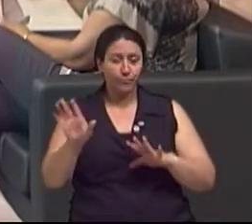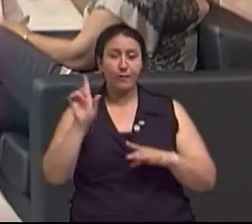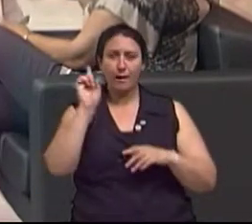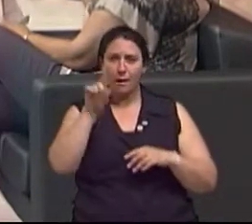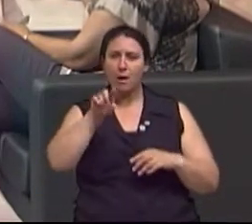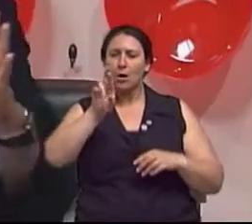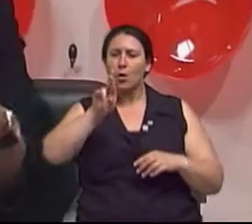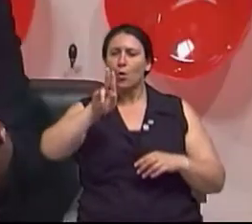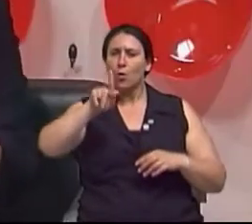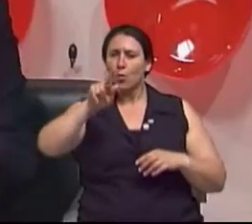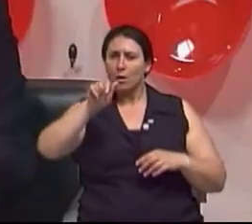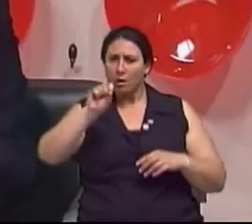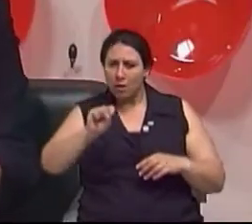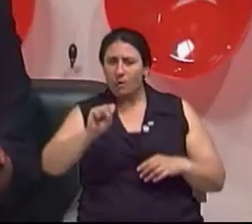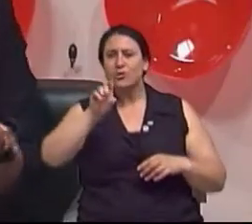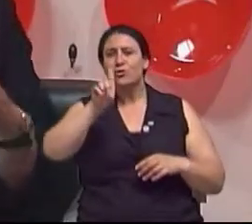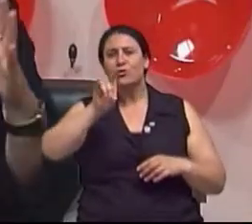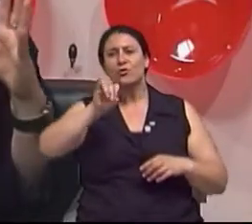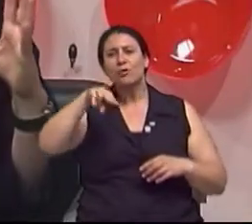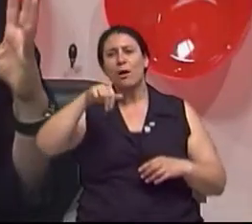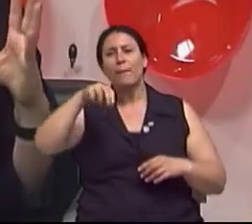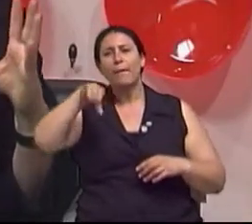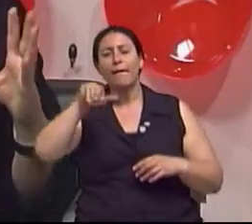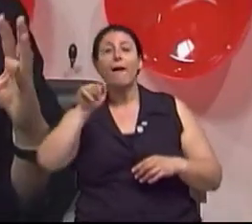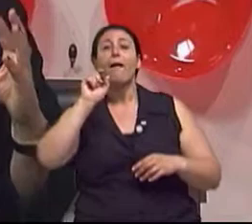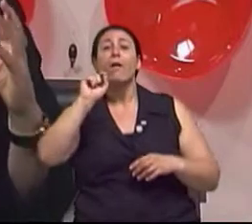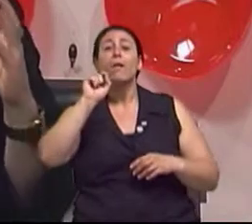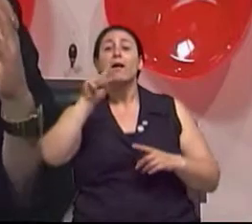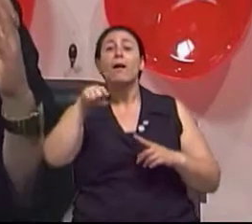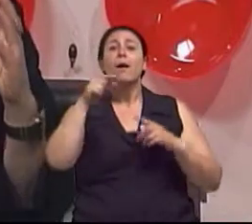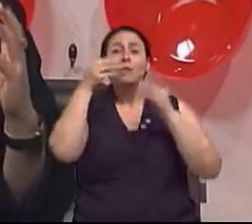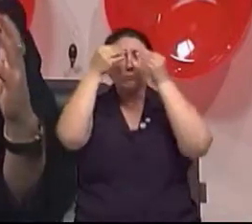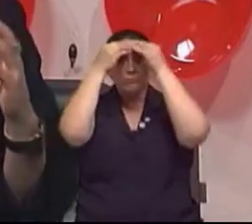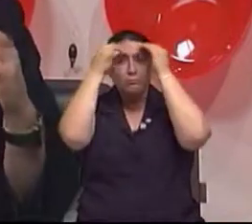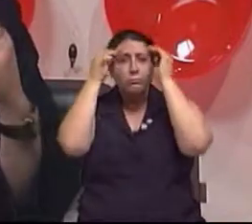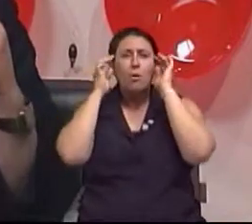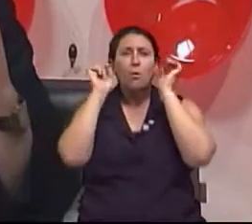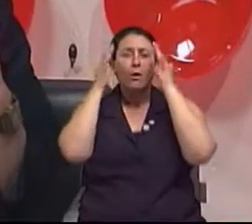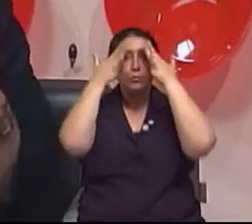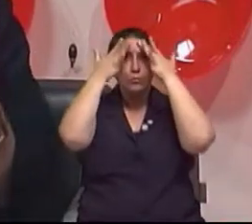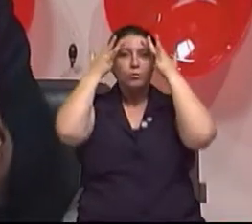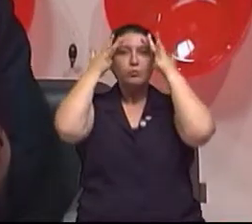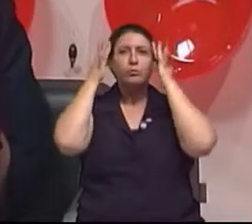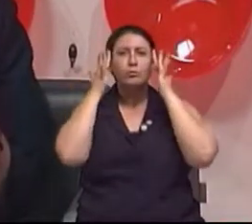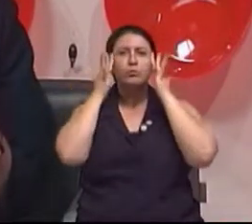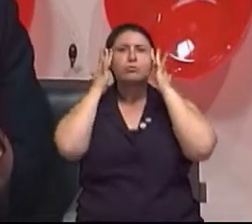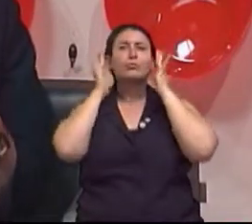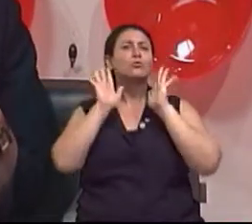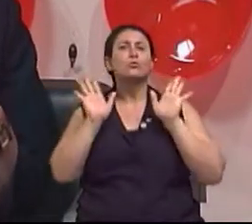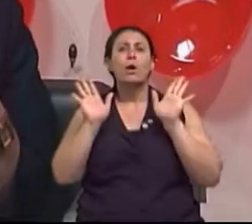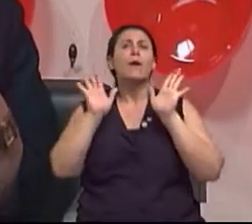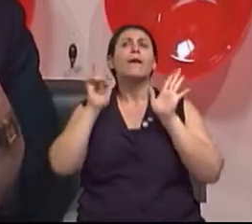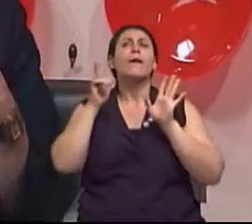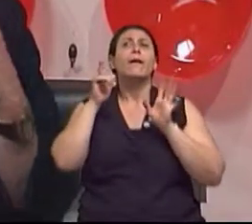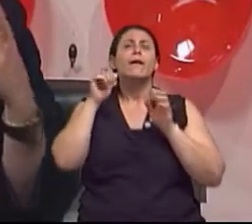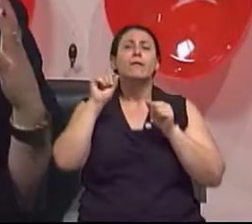dinâmicas com a toxina botulínica. O preenchimento é utilizado para a gente tentar